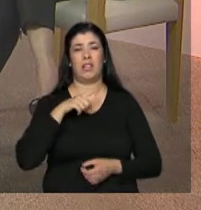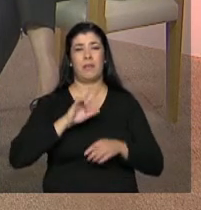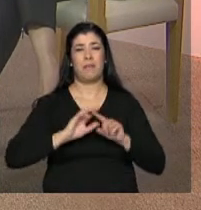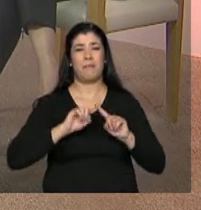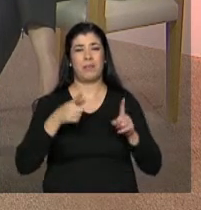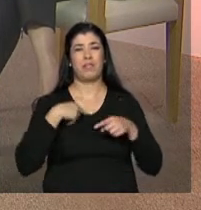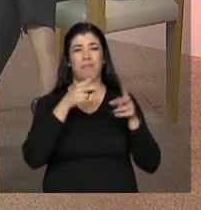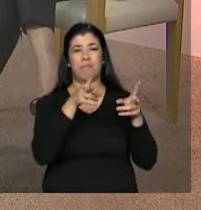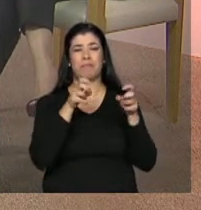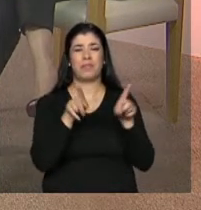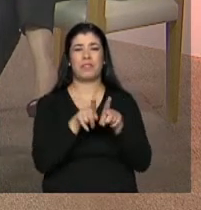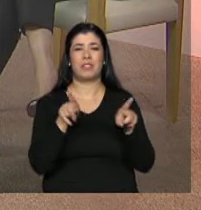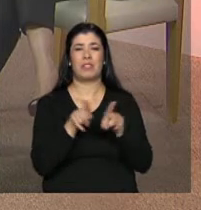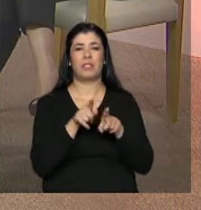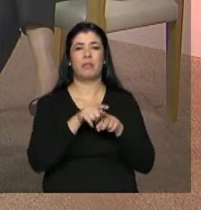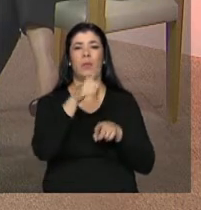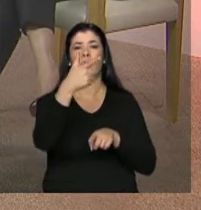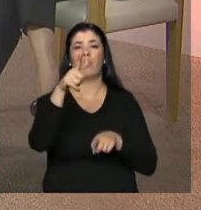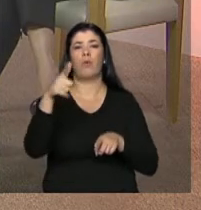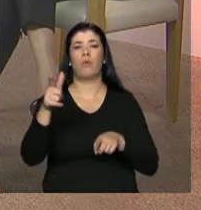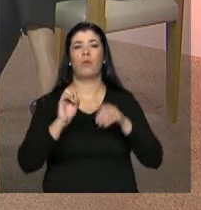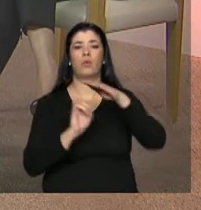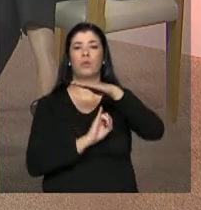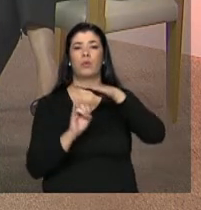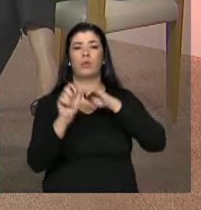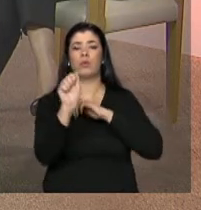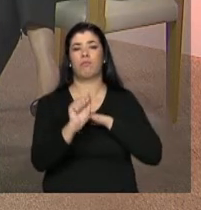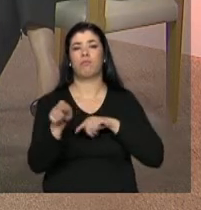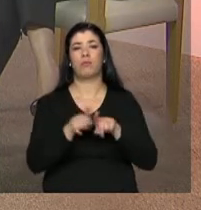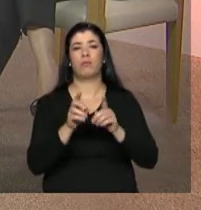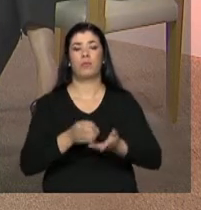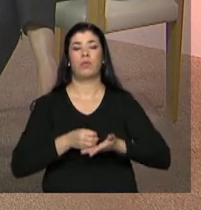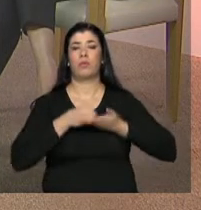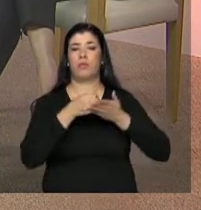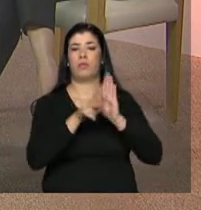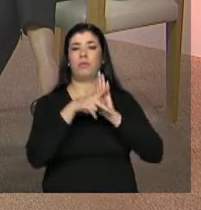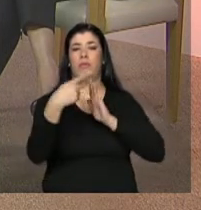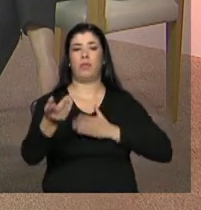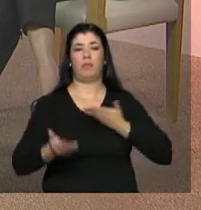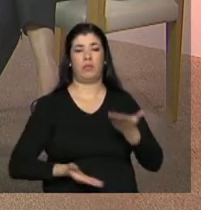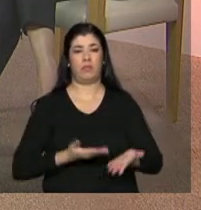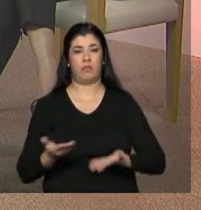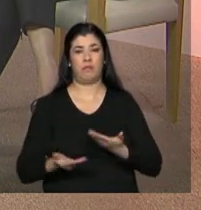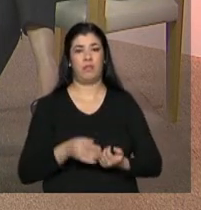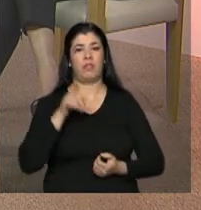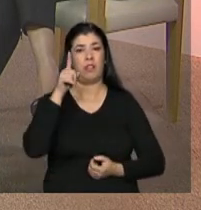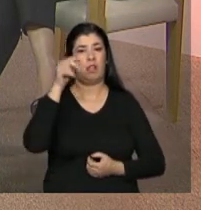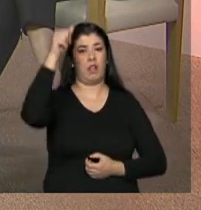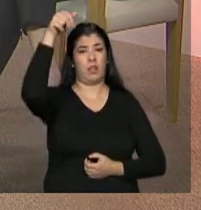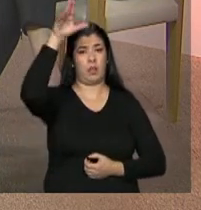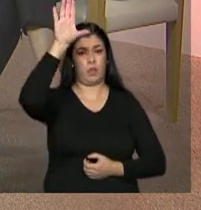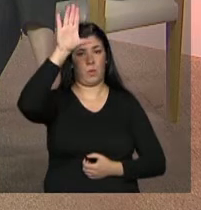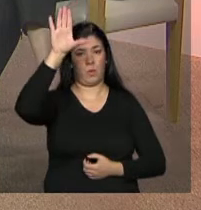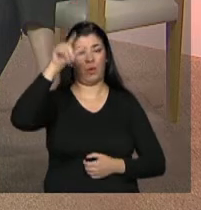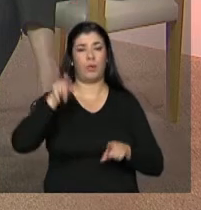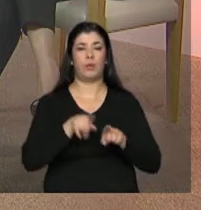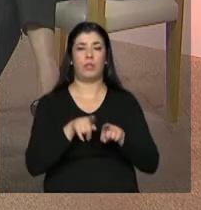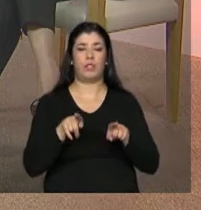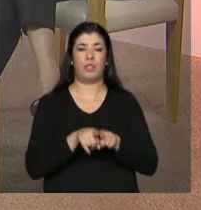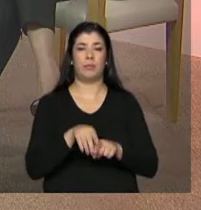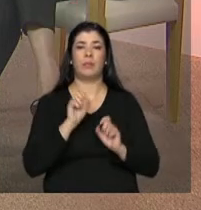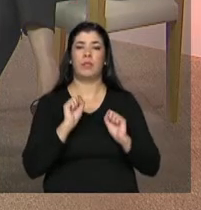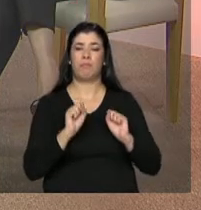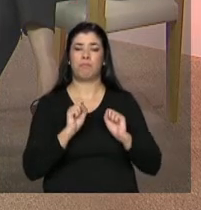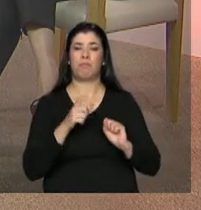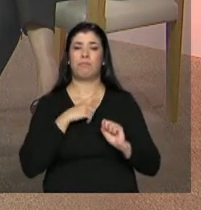incidência dessas organizações e dessas ofertas na região nordeste, então, é uma rede